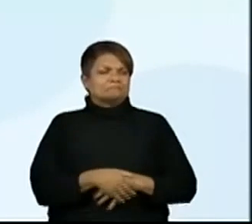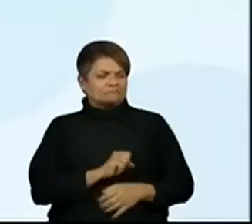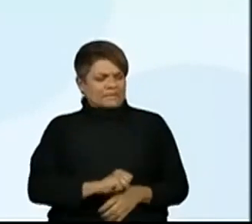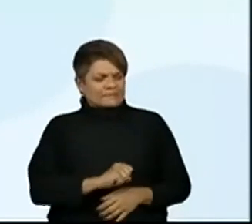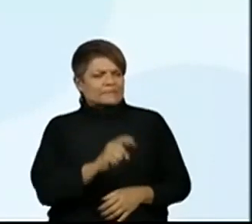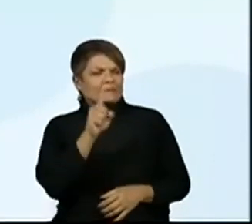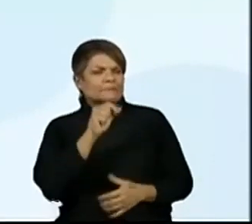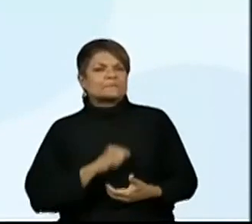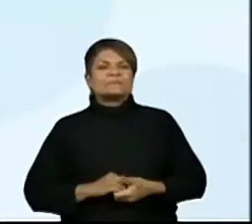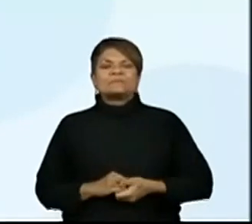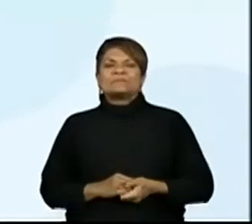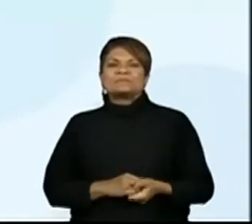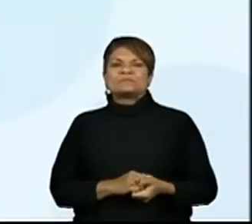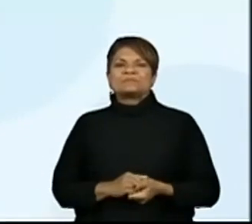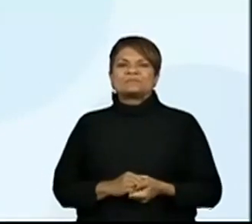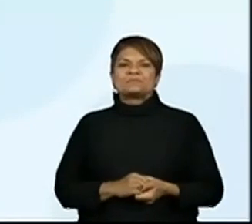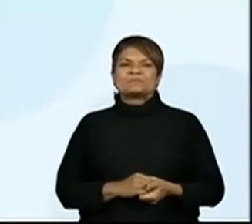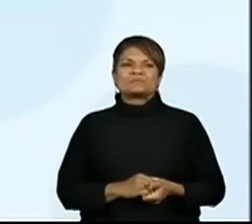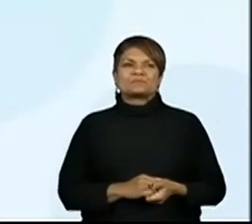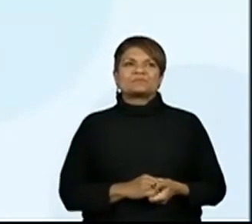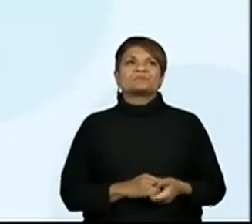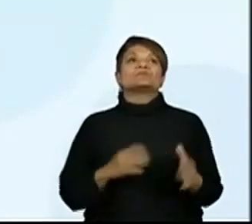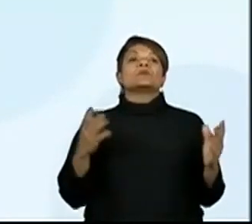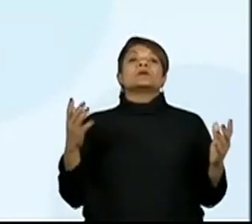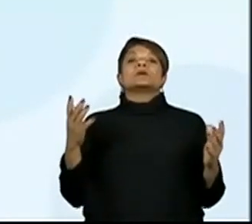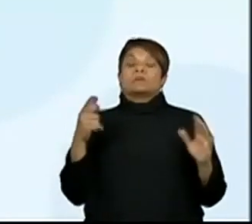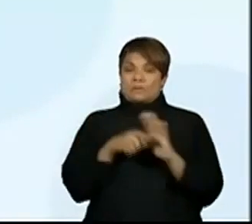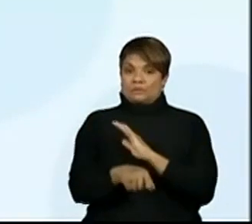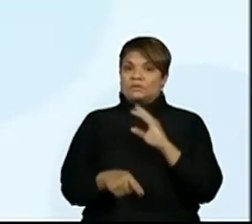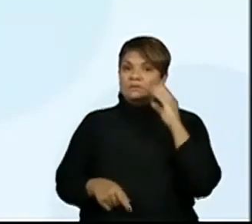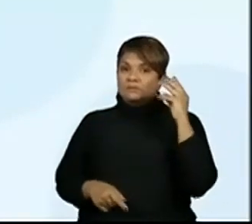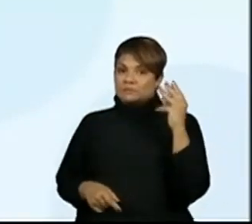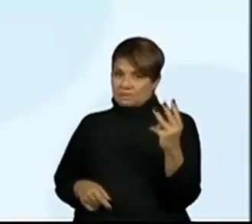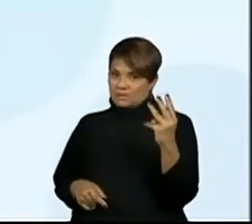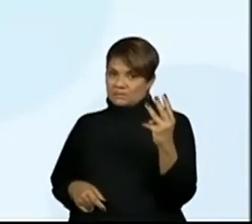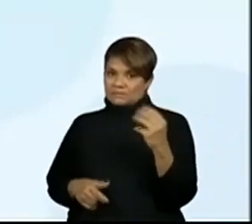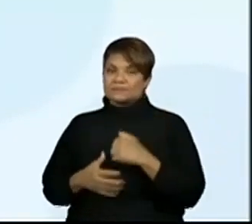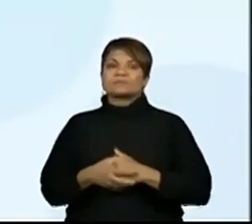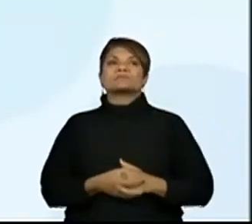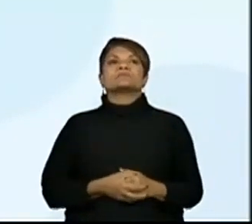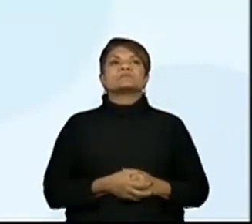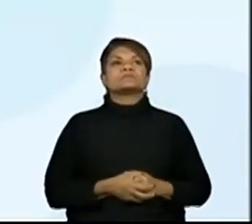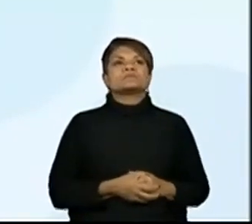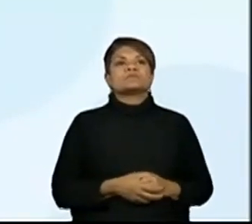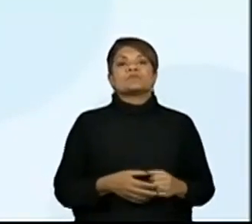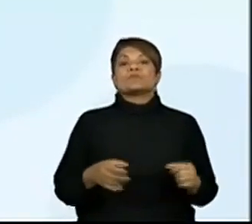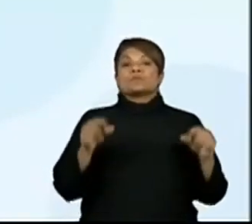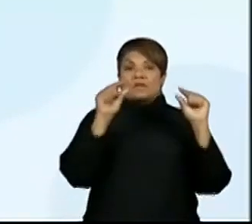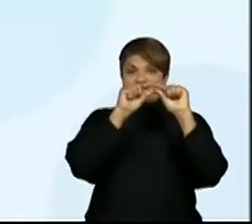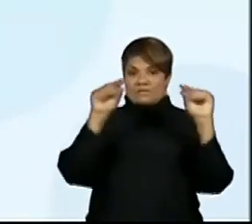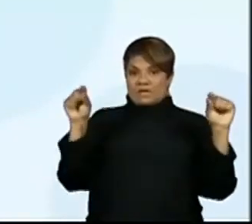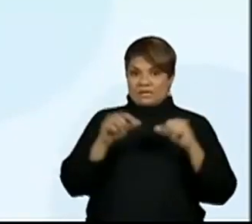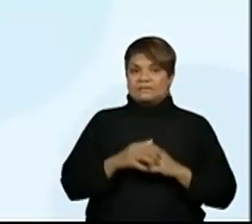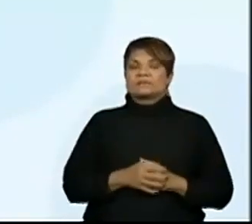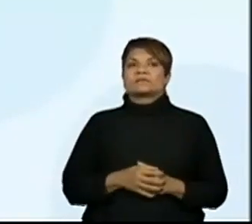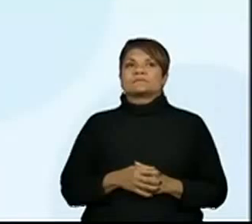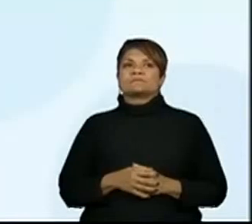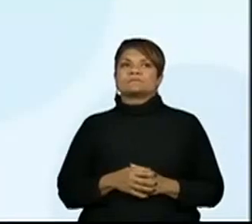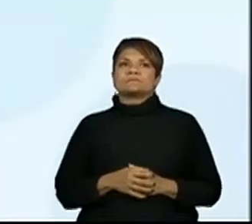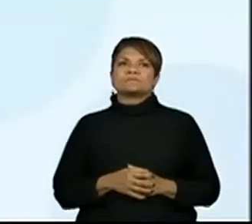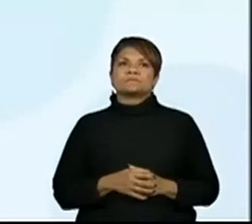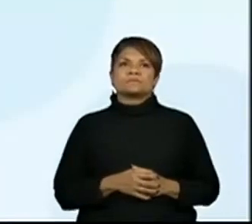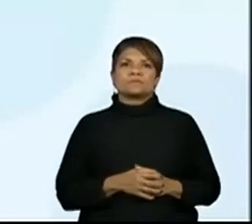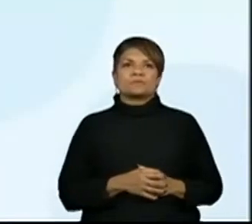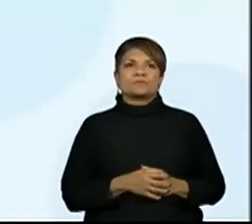A alternativa de questão 3. A frase. Ao